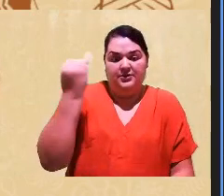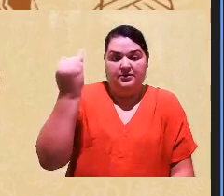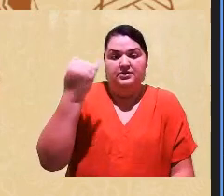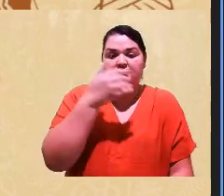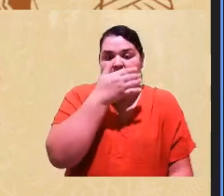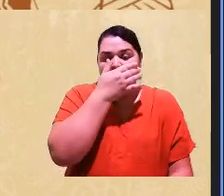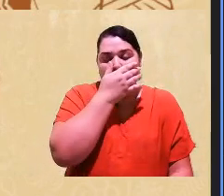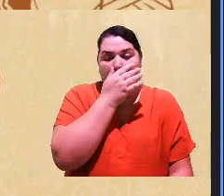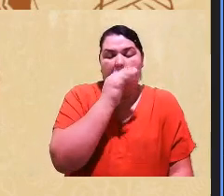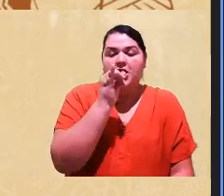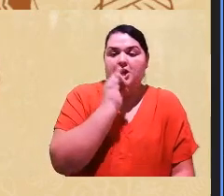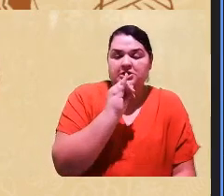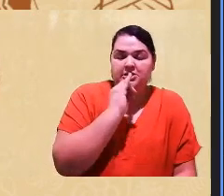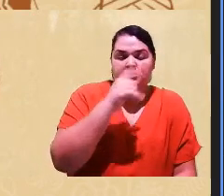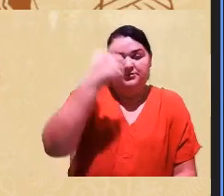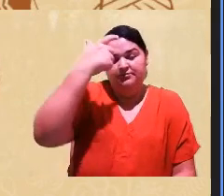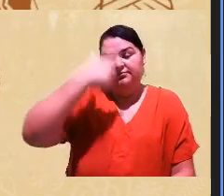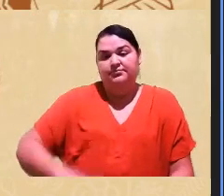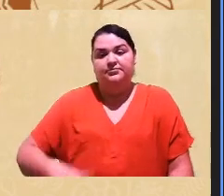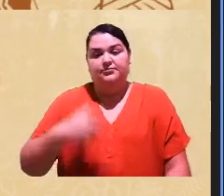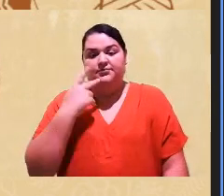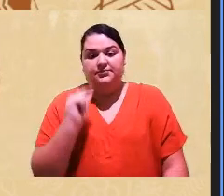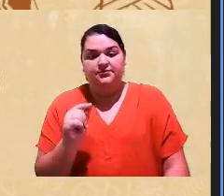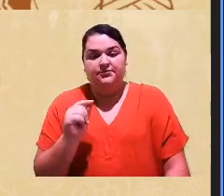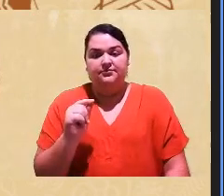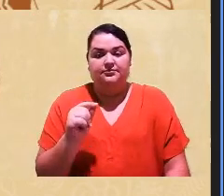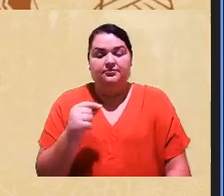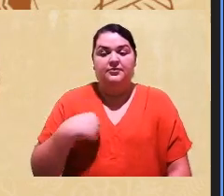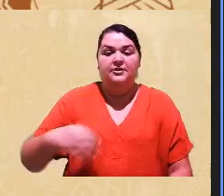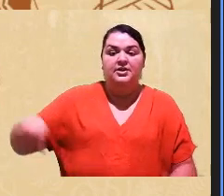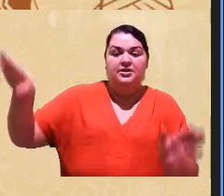Por exemplo, candidatos falam, cheguei,